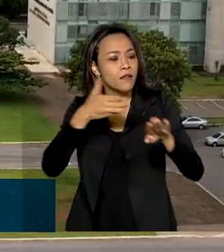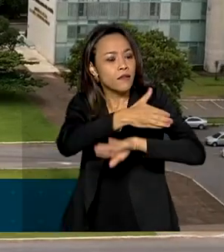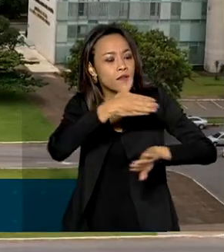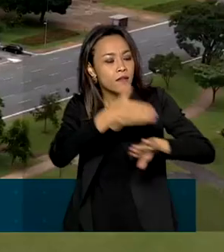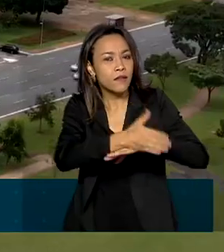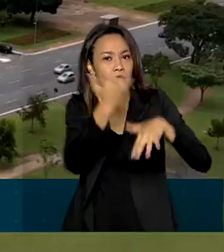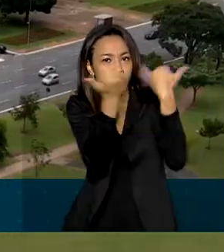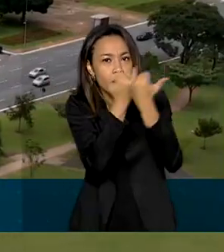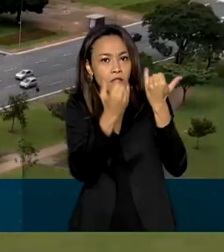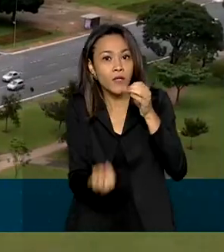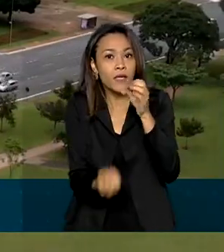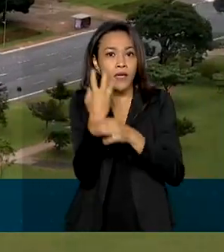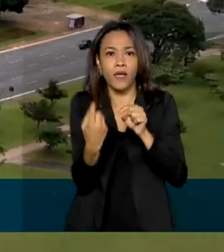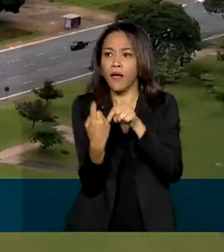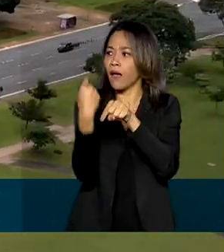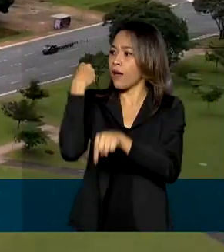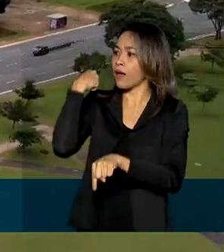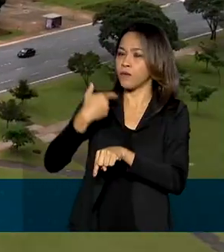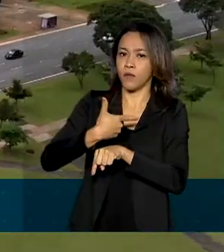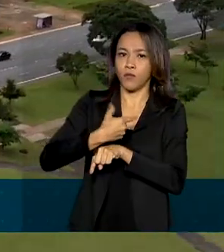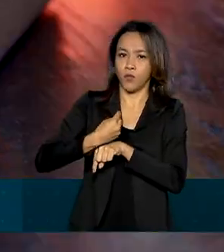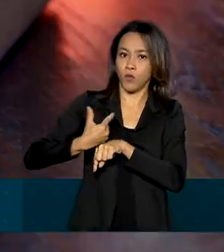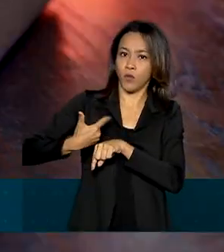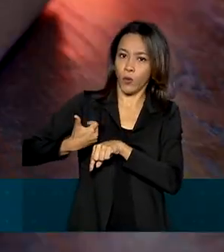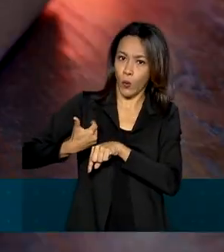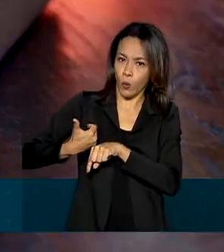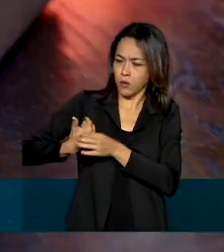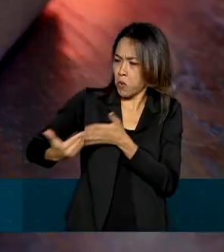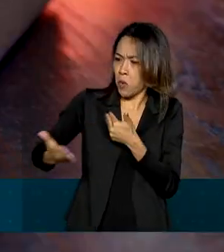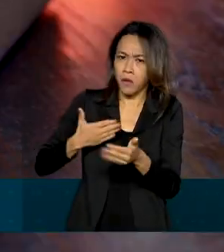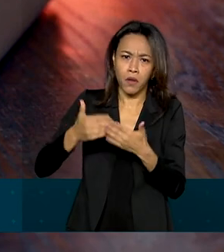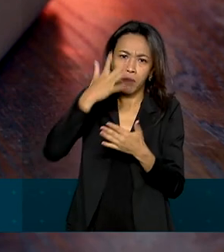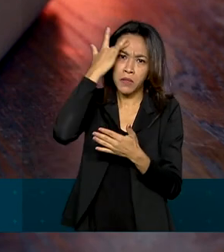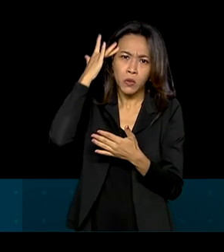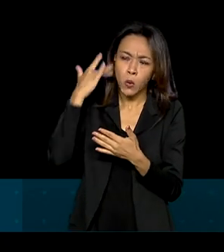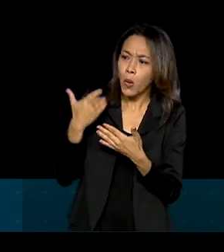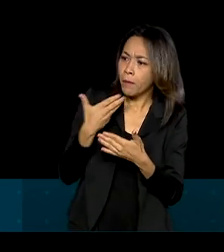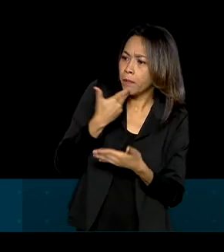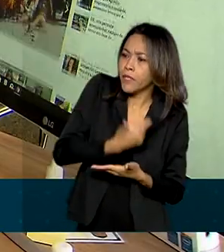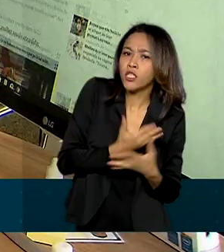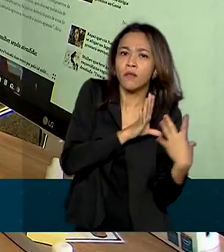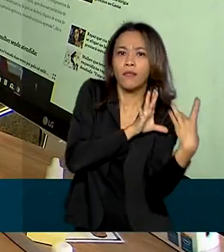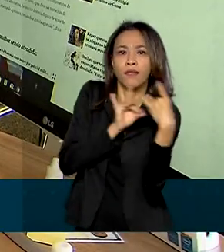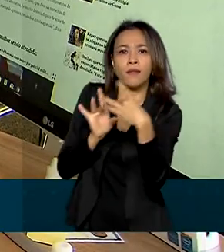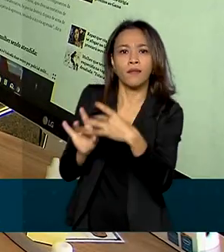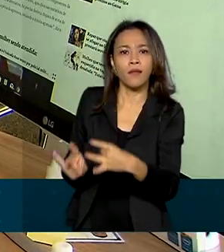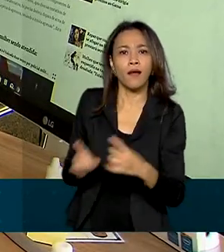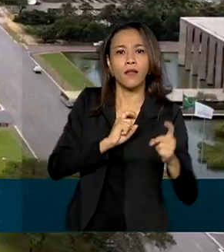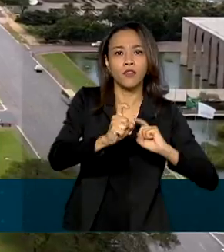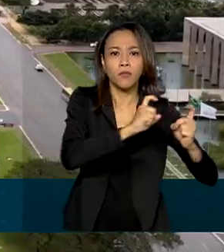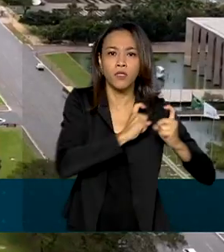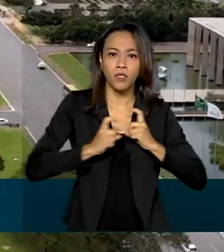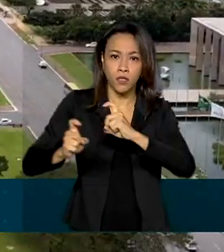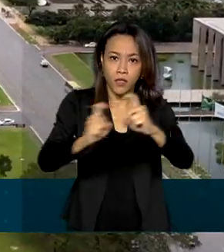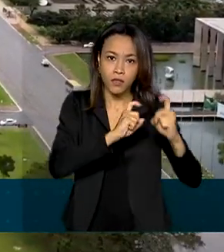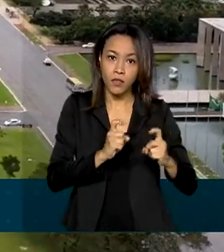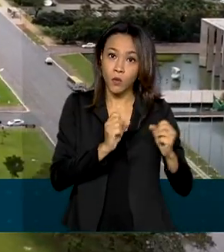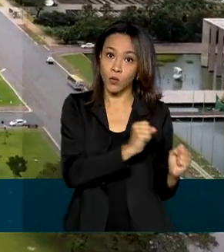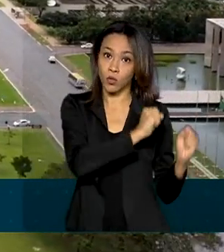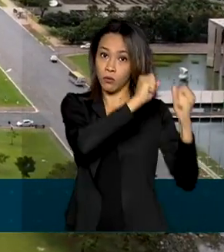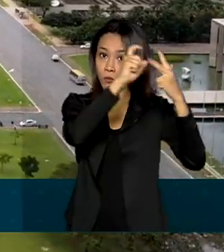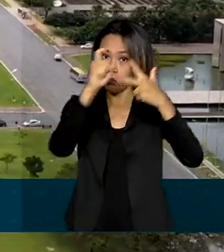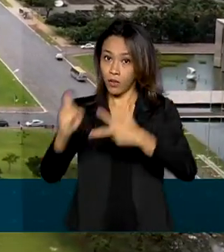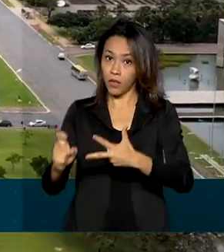2012 e garante a qualquer cidadão solicitar detalhes das ações de gestão e governança dos poderes